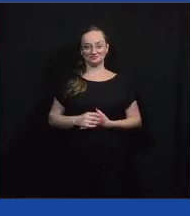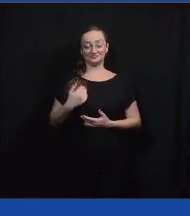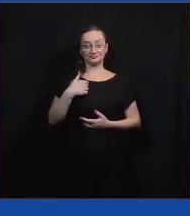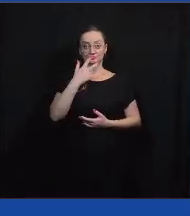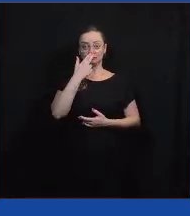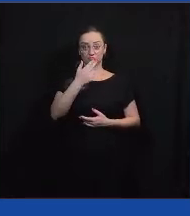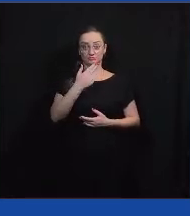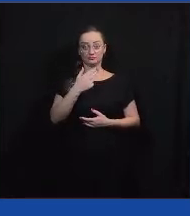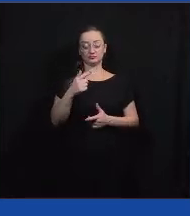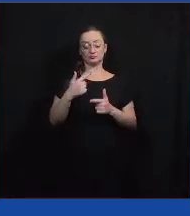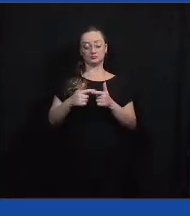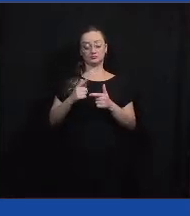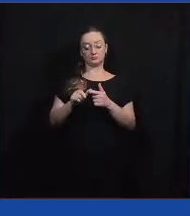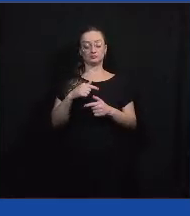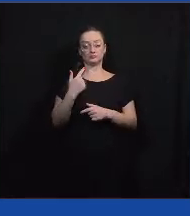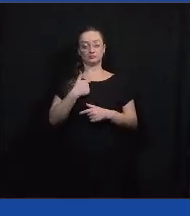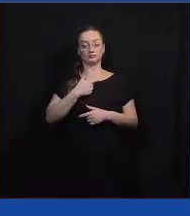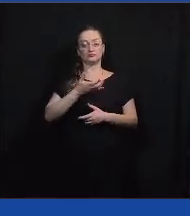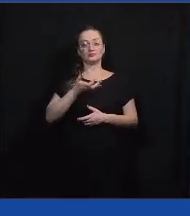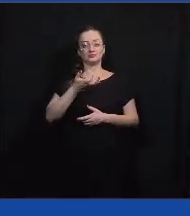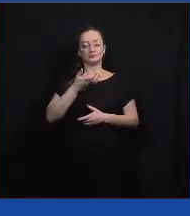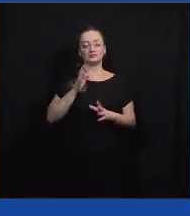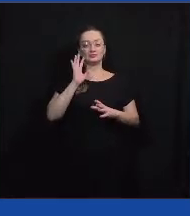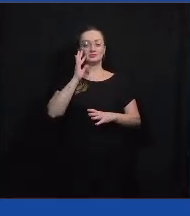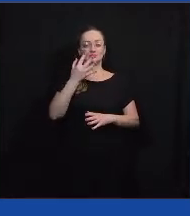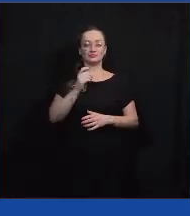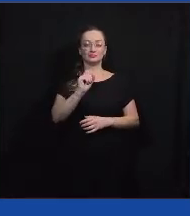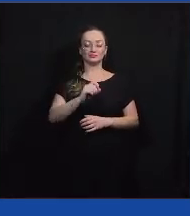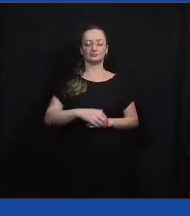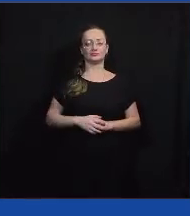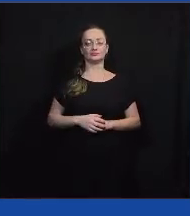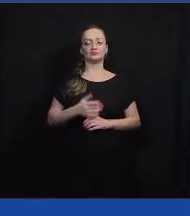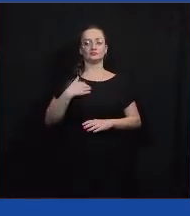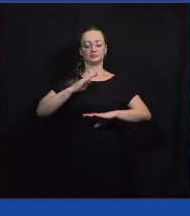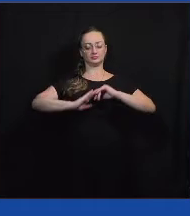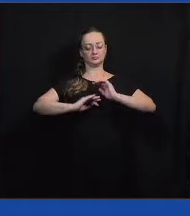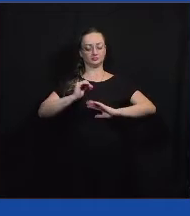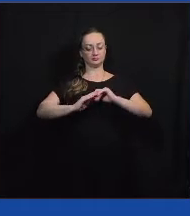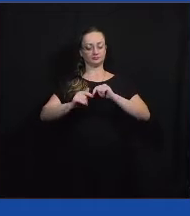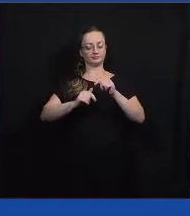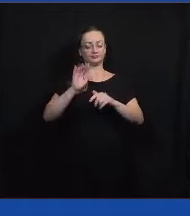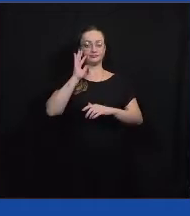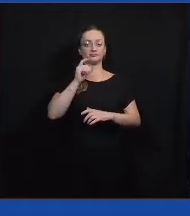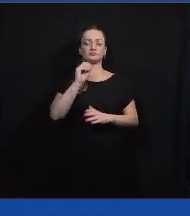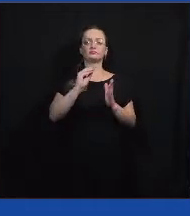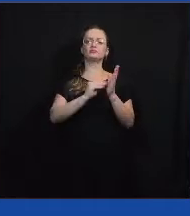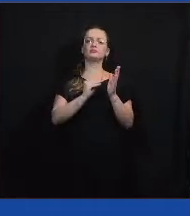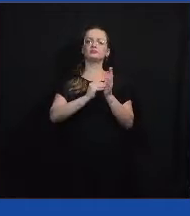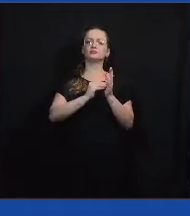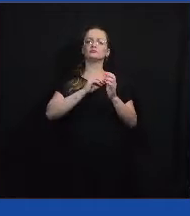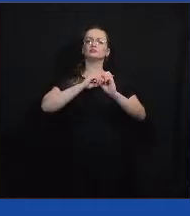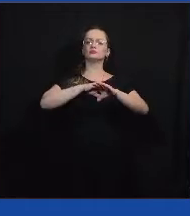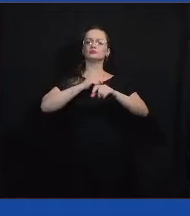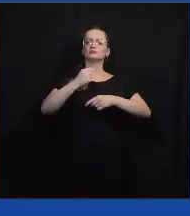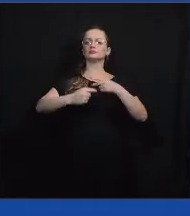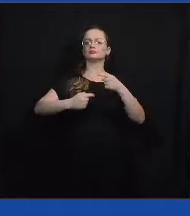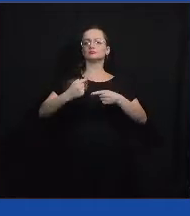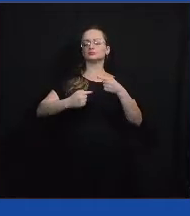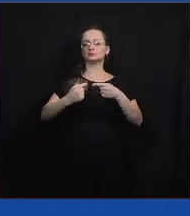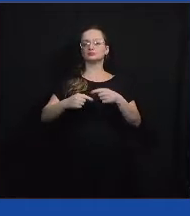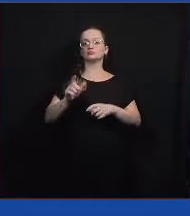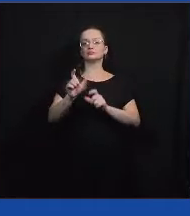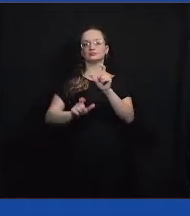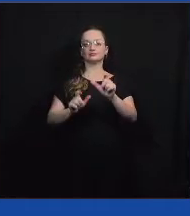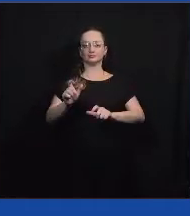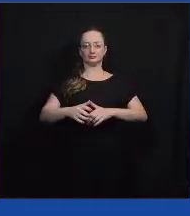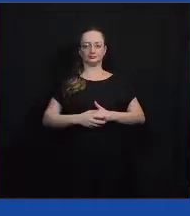dos problemas públicos que a gente gostaria que se resolvesse, que a gente atua para resolver é a falta de educação política para as pessoas.